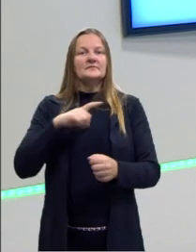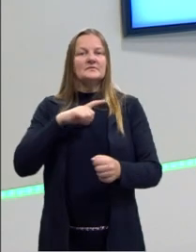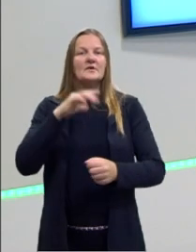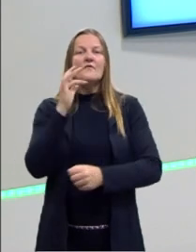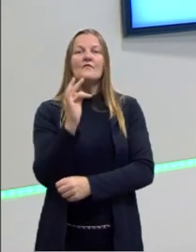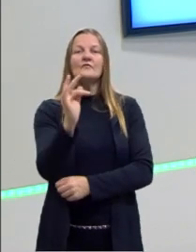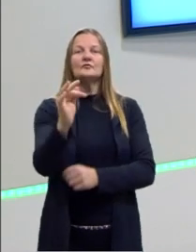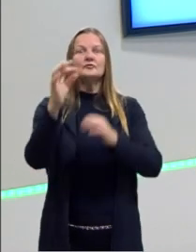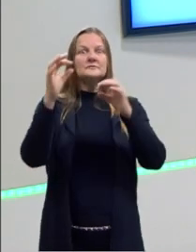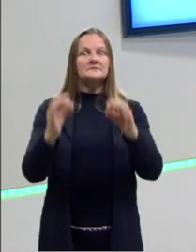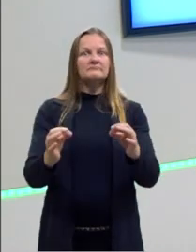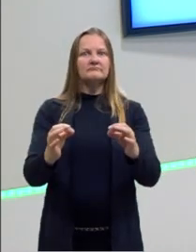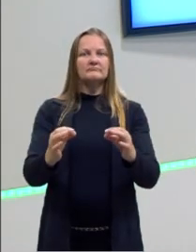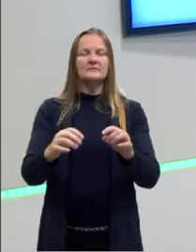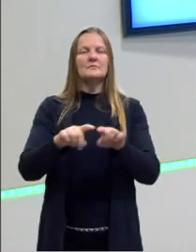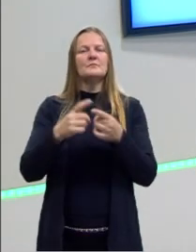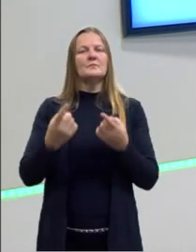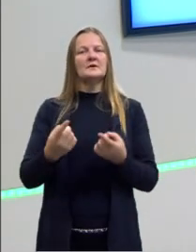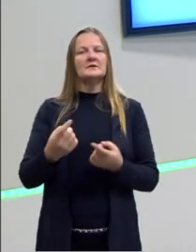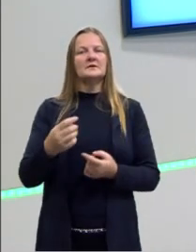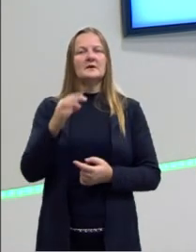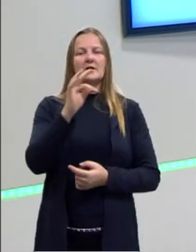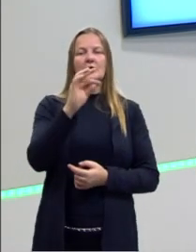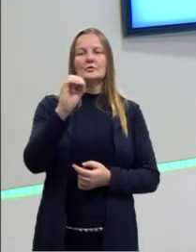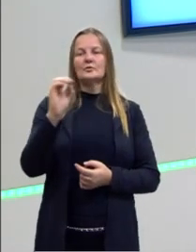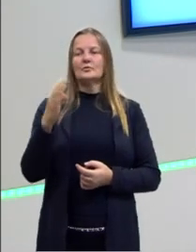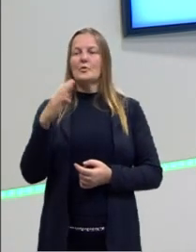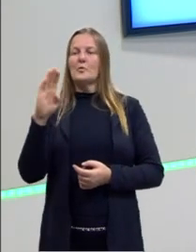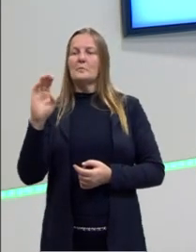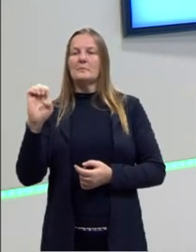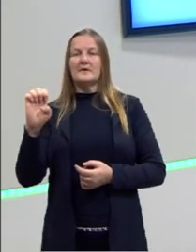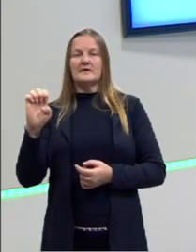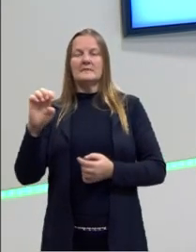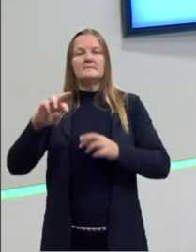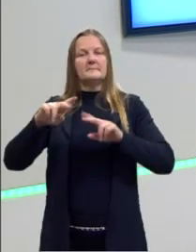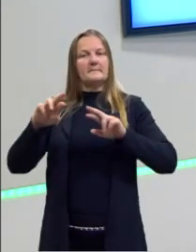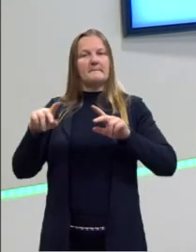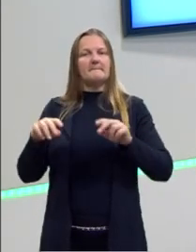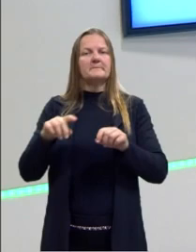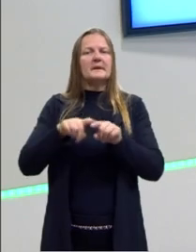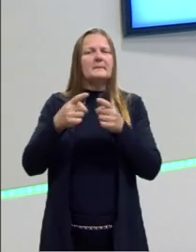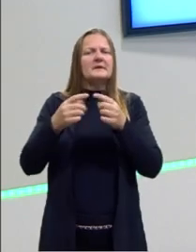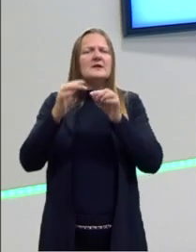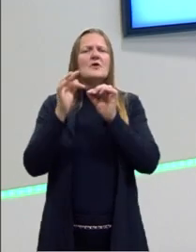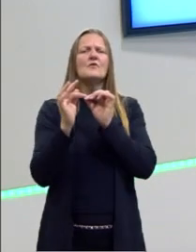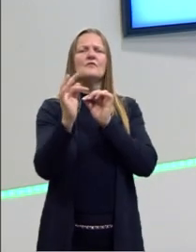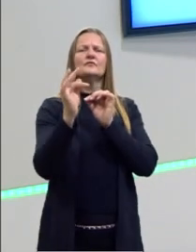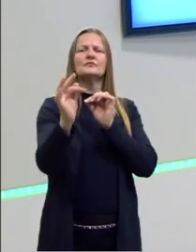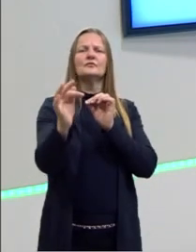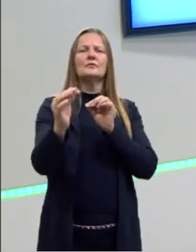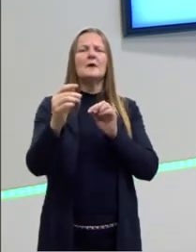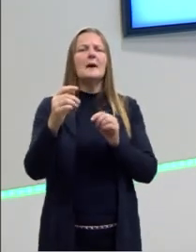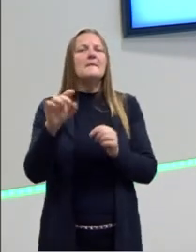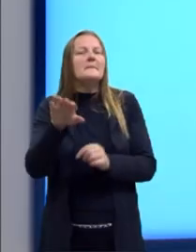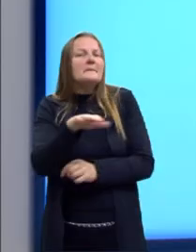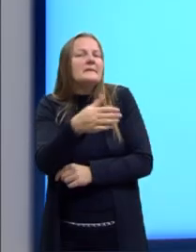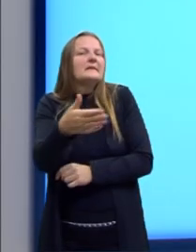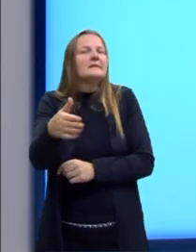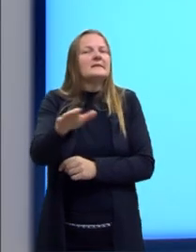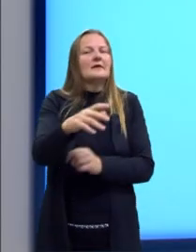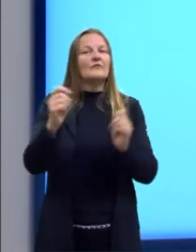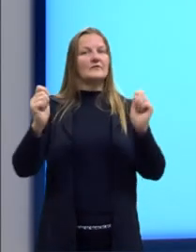futuro certo? E que o to be going to era um futuro mais certo, mas ele também era provável? Olha eles aqui.